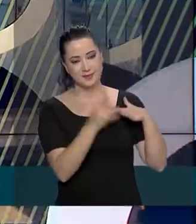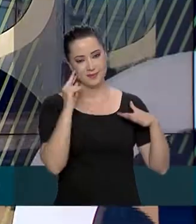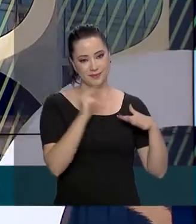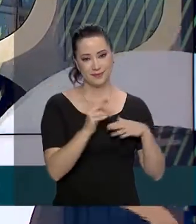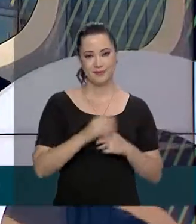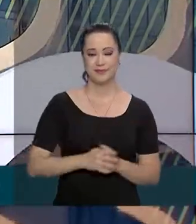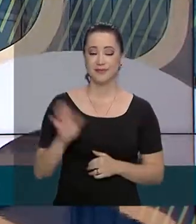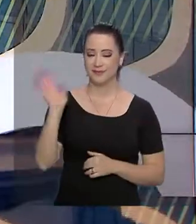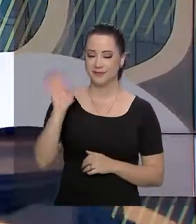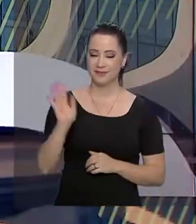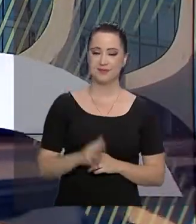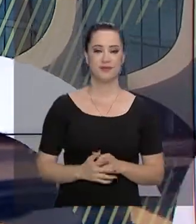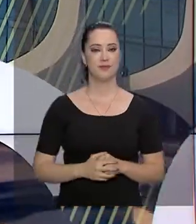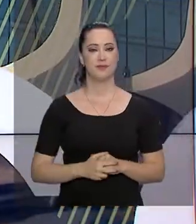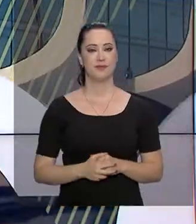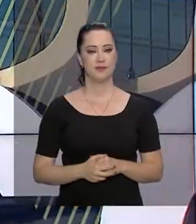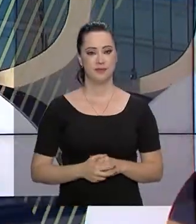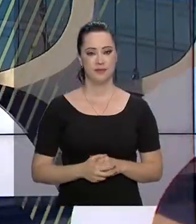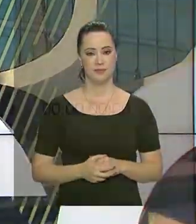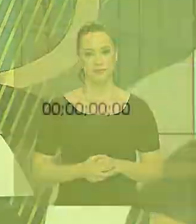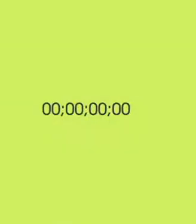sociais. Até a próxima edição.